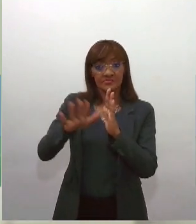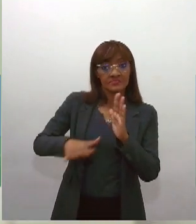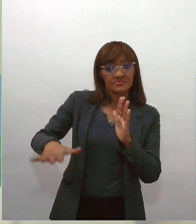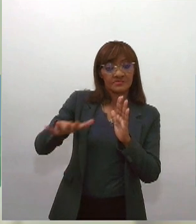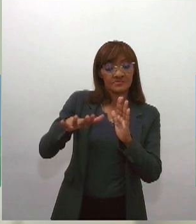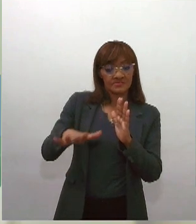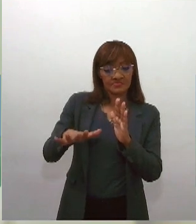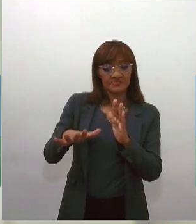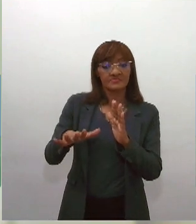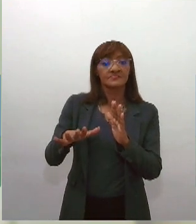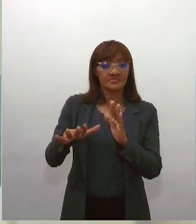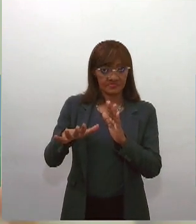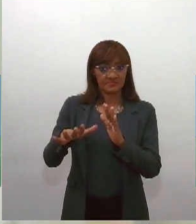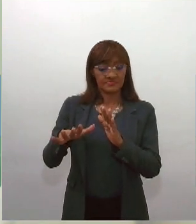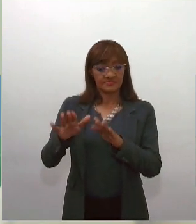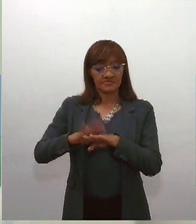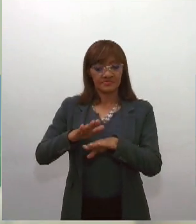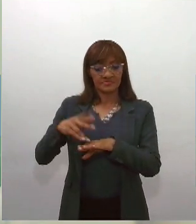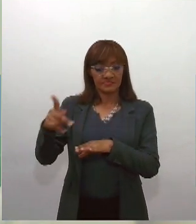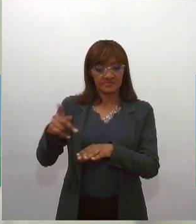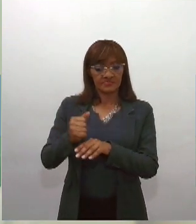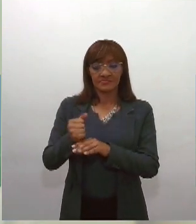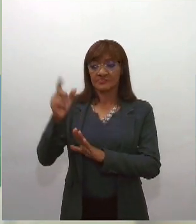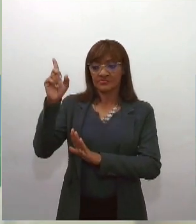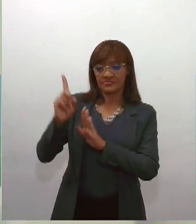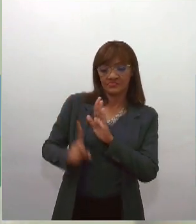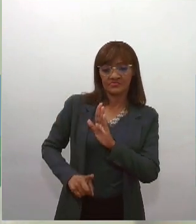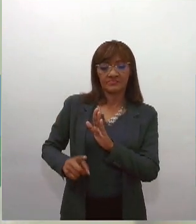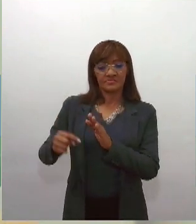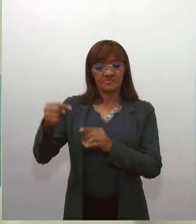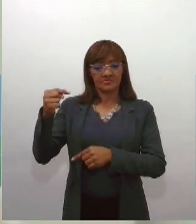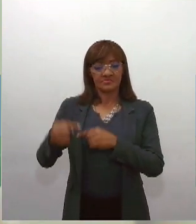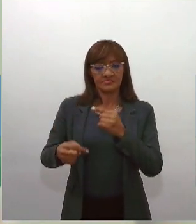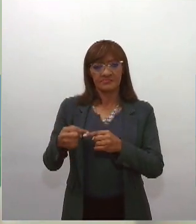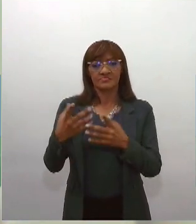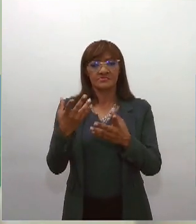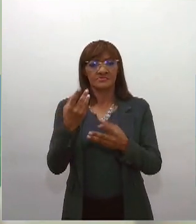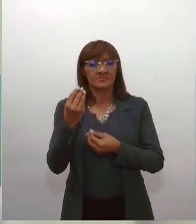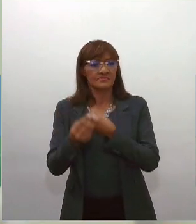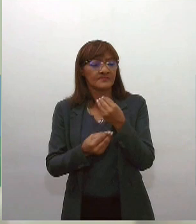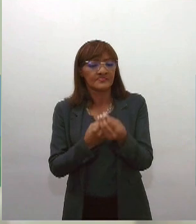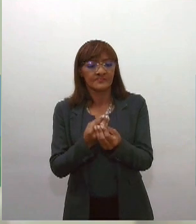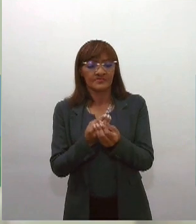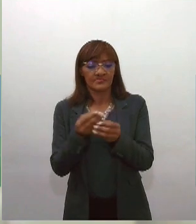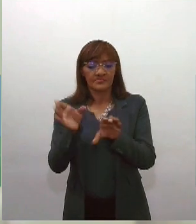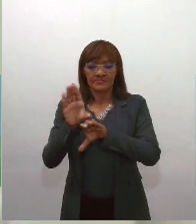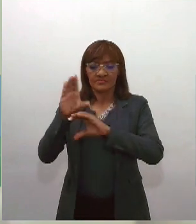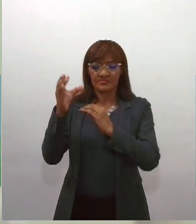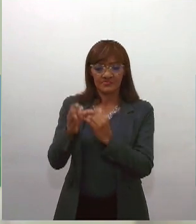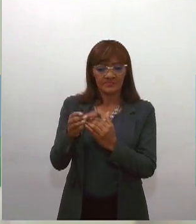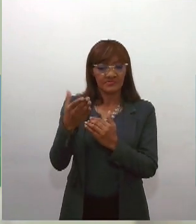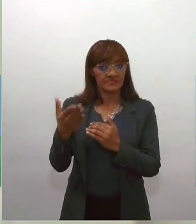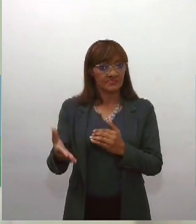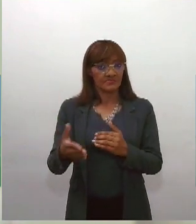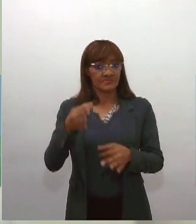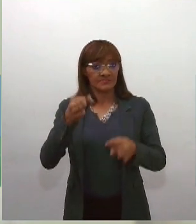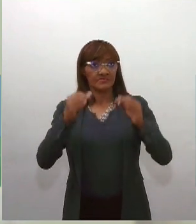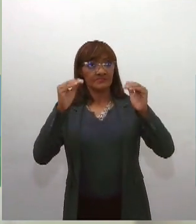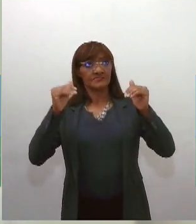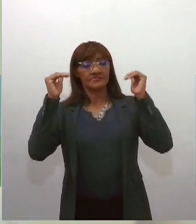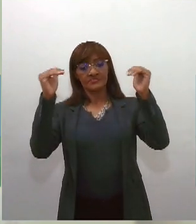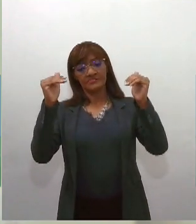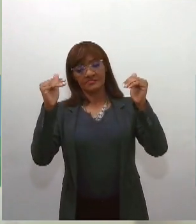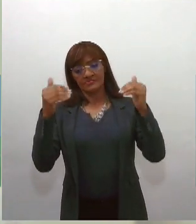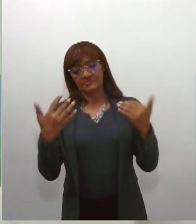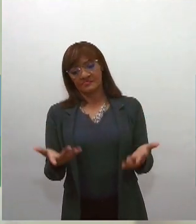propriamente de direito, dos impactos disso no processo, na colegialidade do Supremo Tribunal Federal, e uma discussão